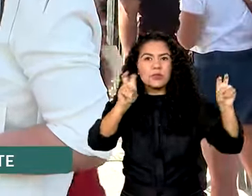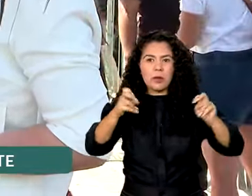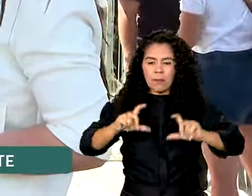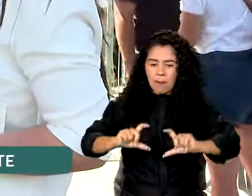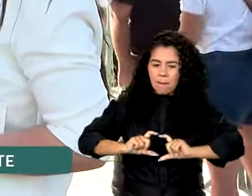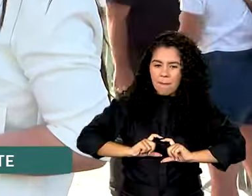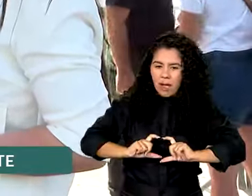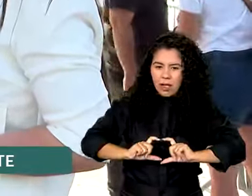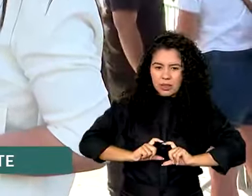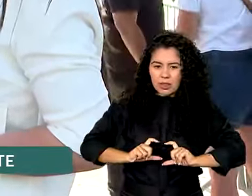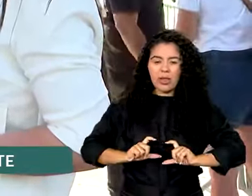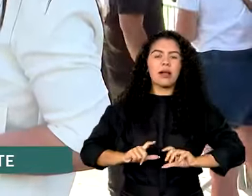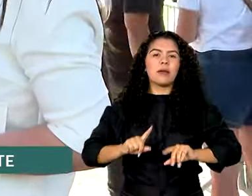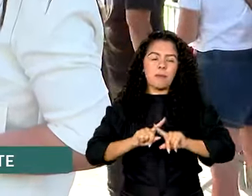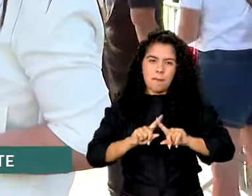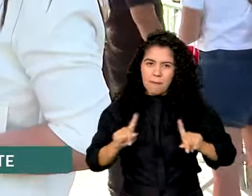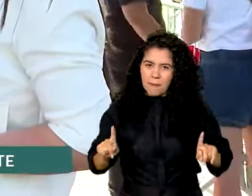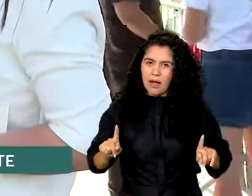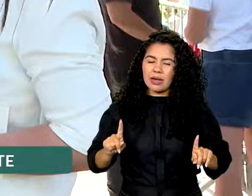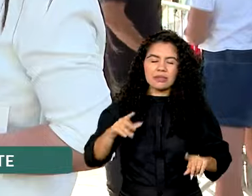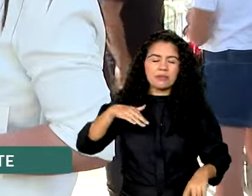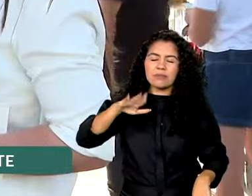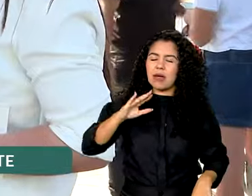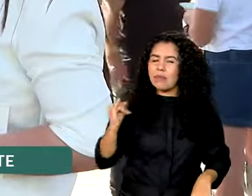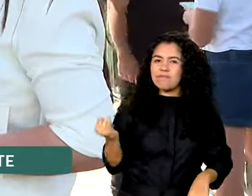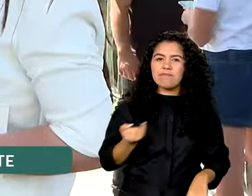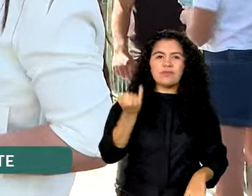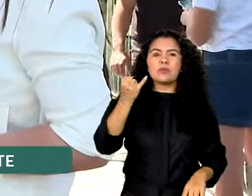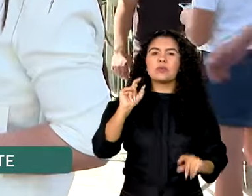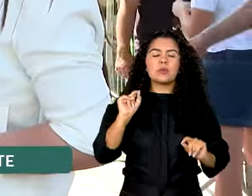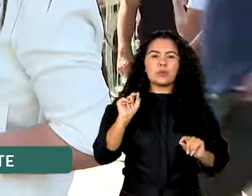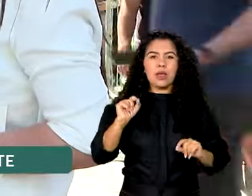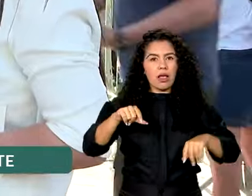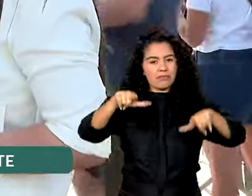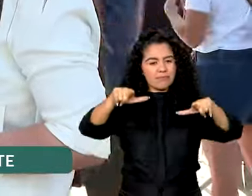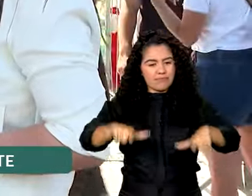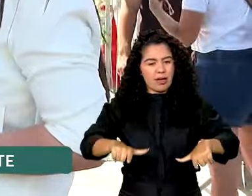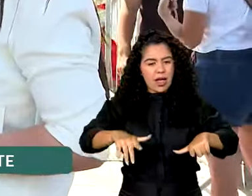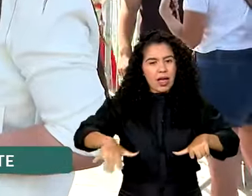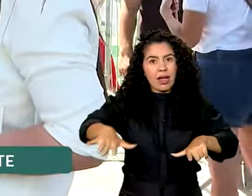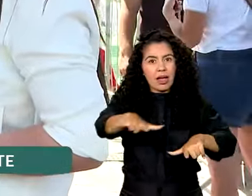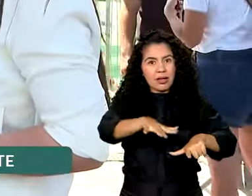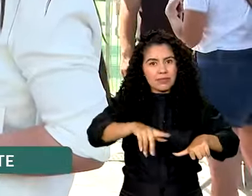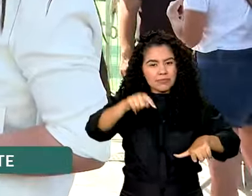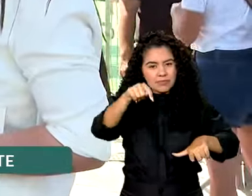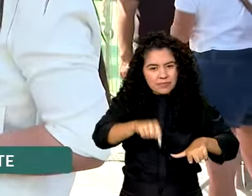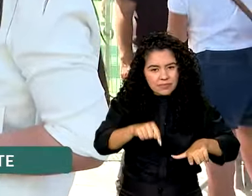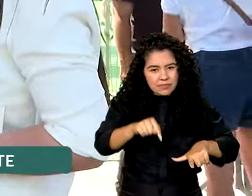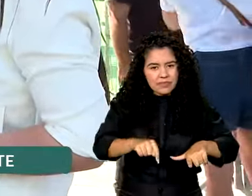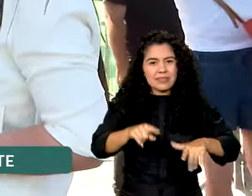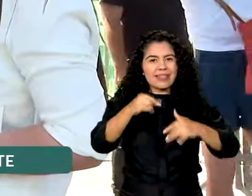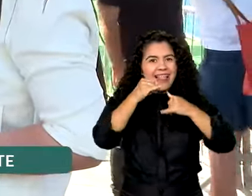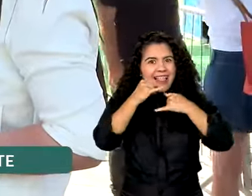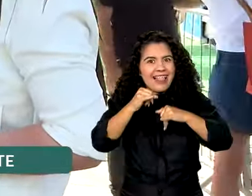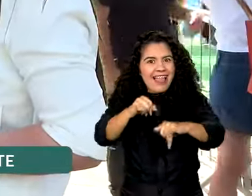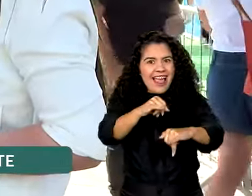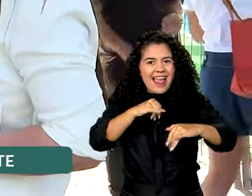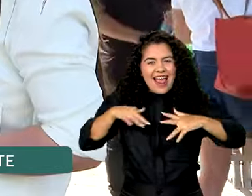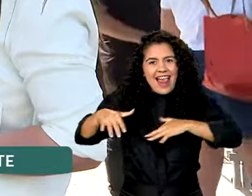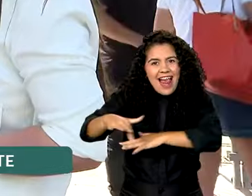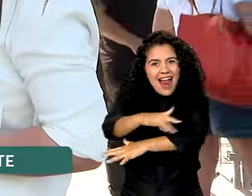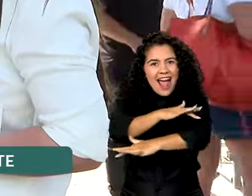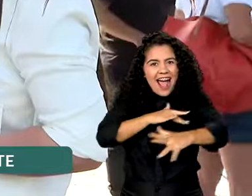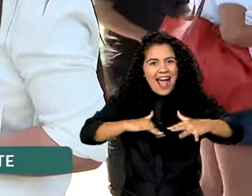Mas eu falo mais uma vez. O mais importante é esse espaço, Casa Brasil, são vocês aqui. É essa energia, é esse